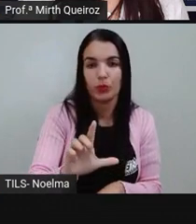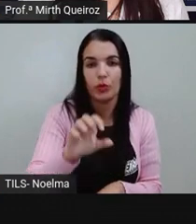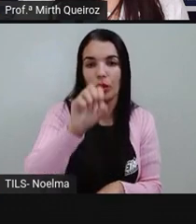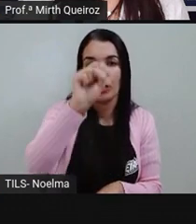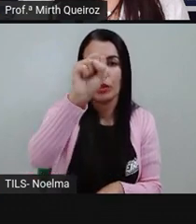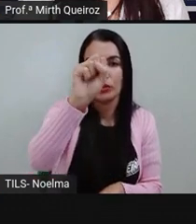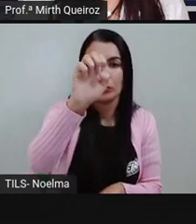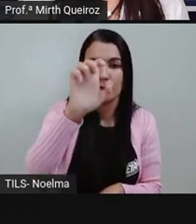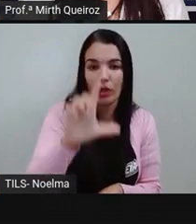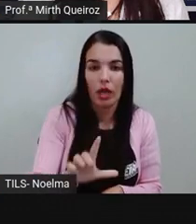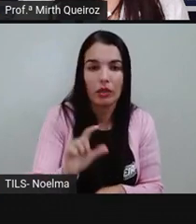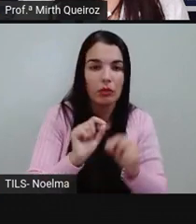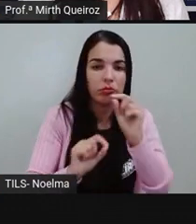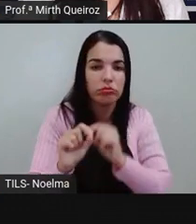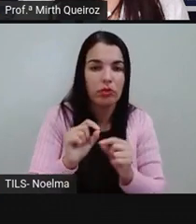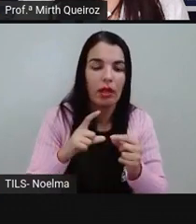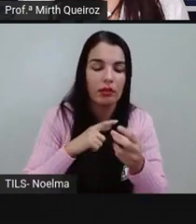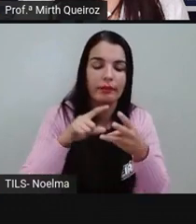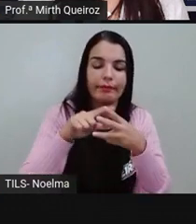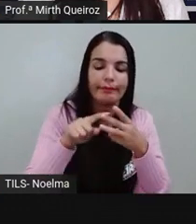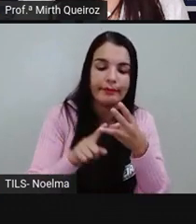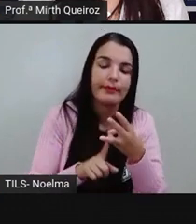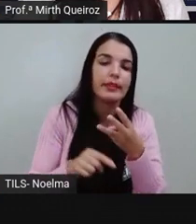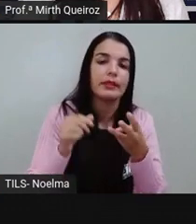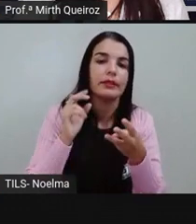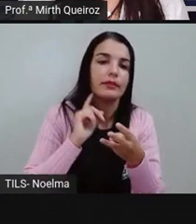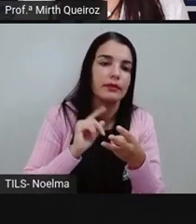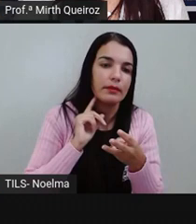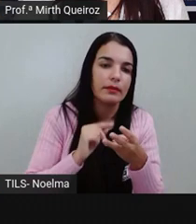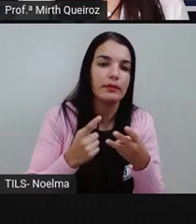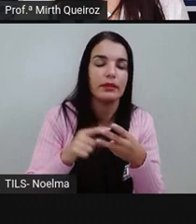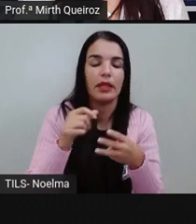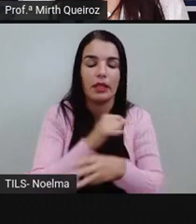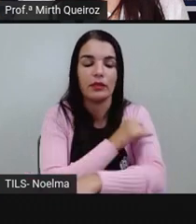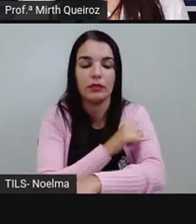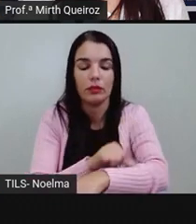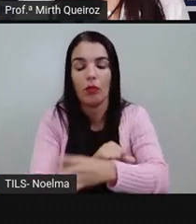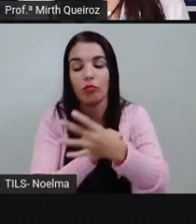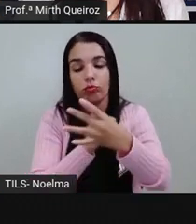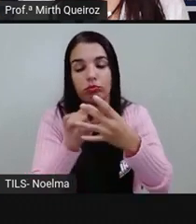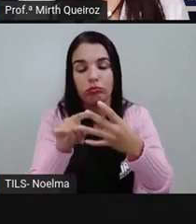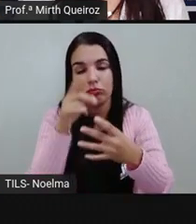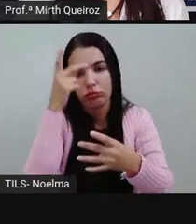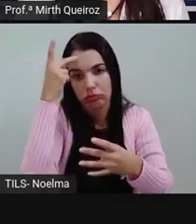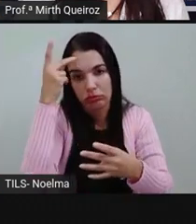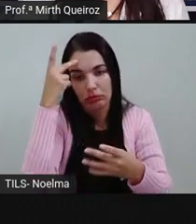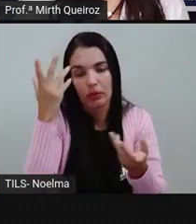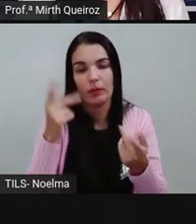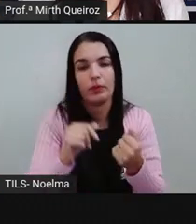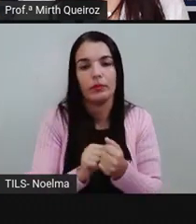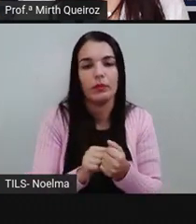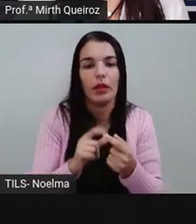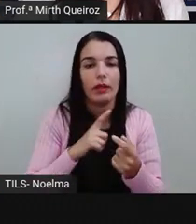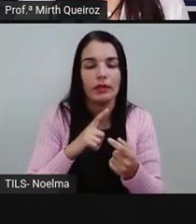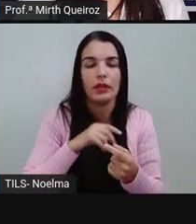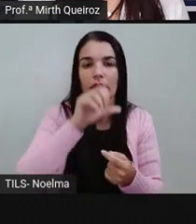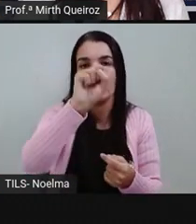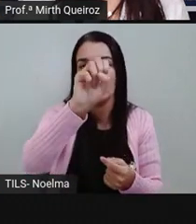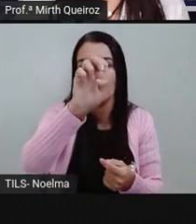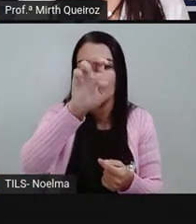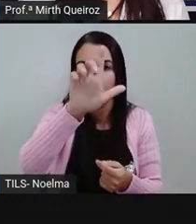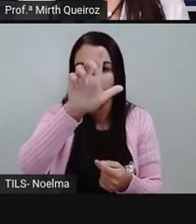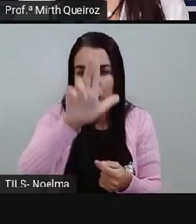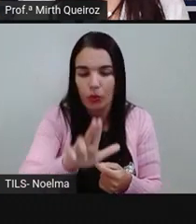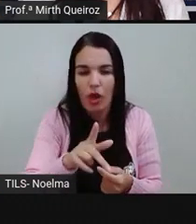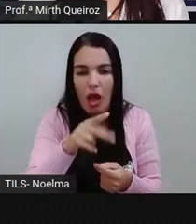Verdicana. Minas Gerais, Espírito Santo, Rio de Janeiro e São Paulo. E a região sul, aqui de rosa,